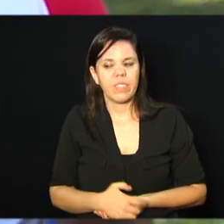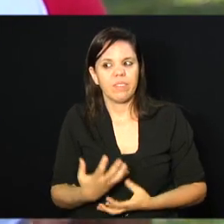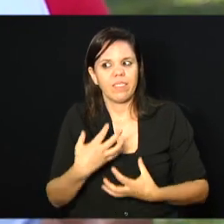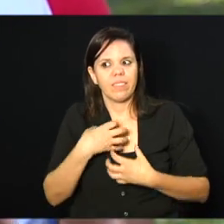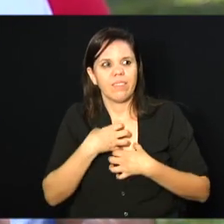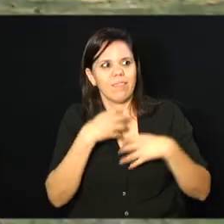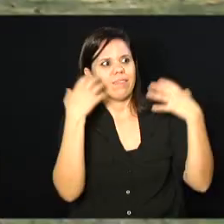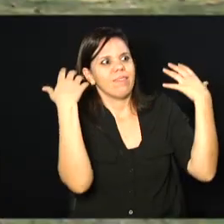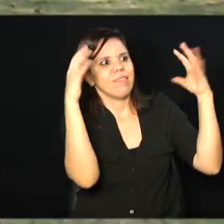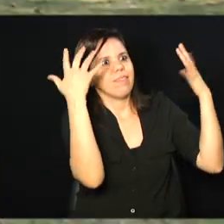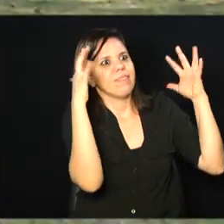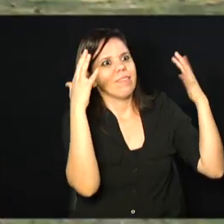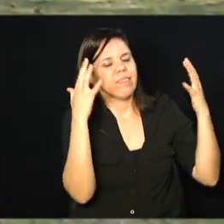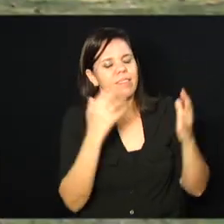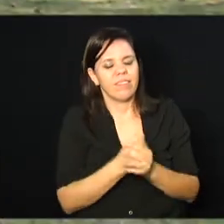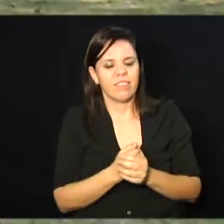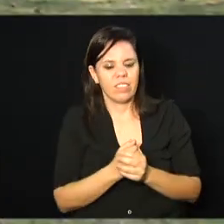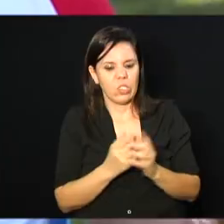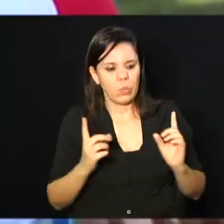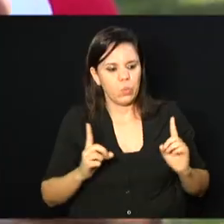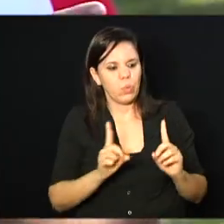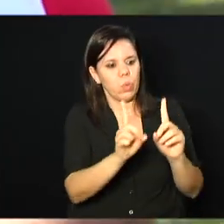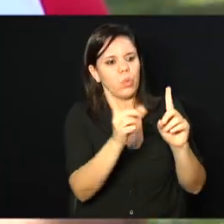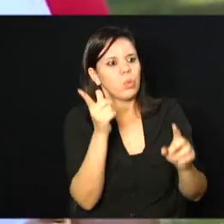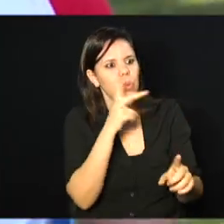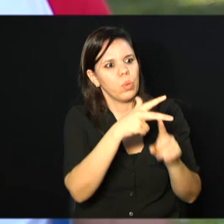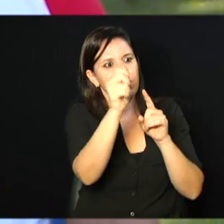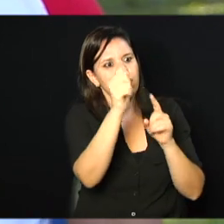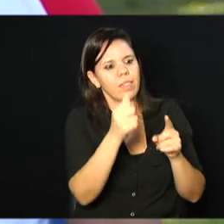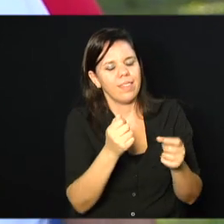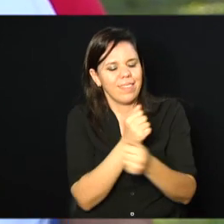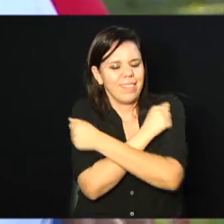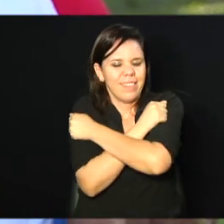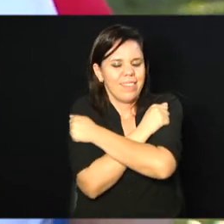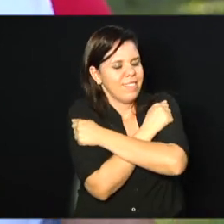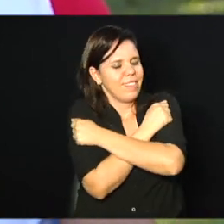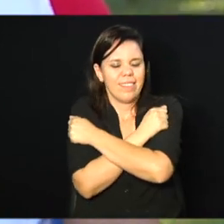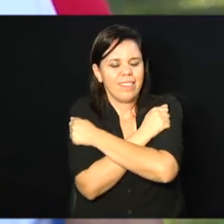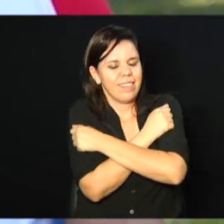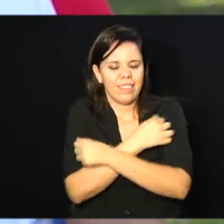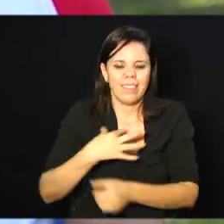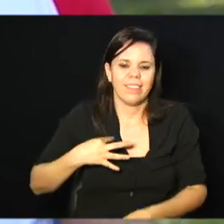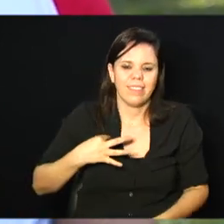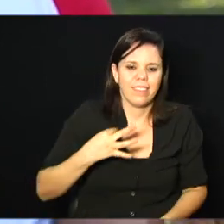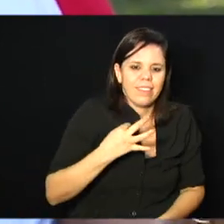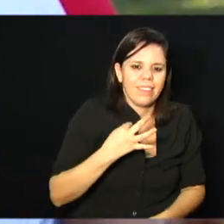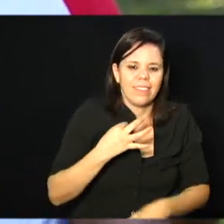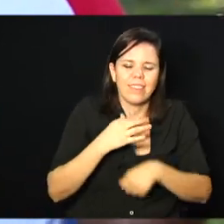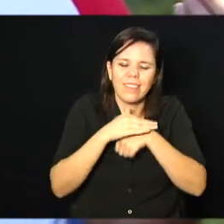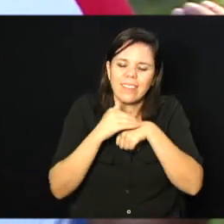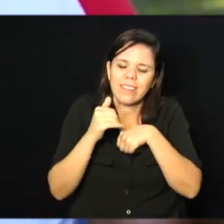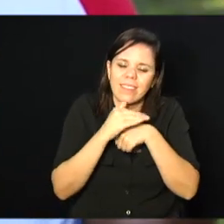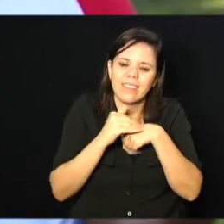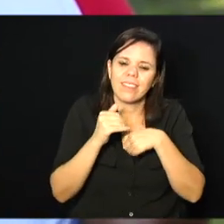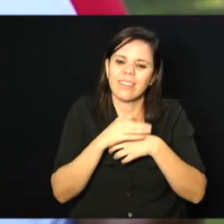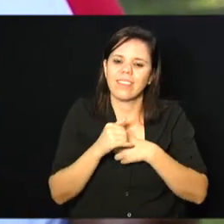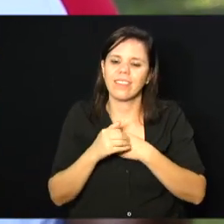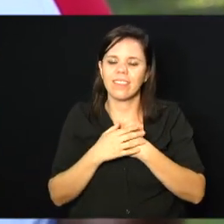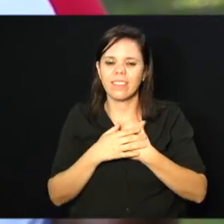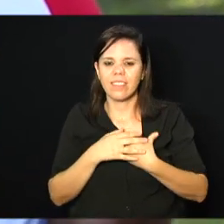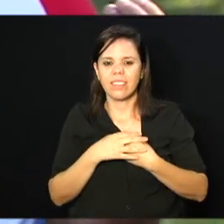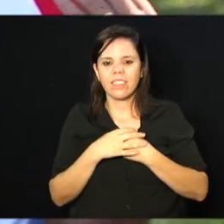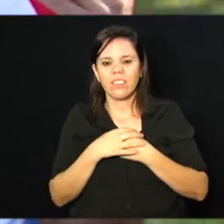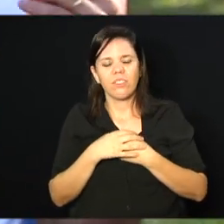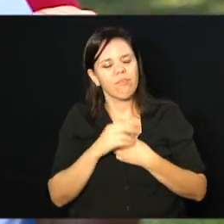numa chegada, né? Abraçado pelos voluntários. Acarinhado. Você vê que o olhar do